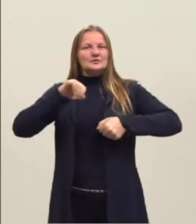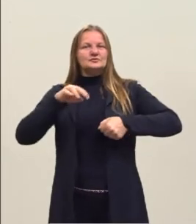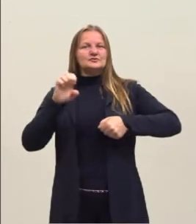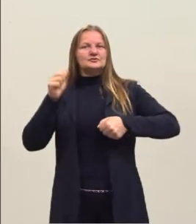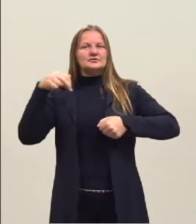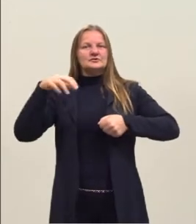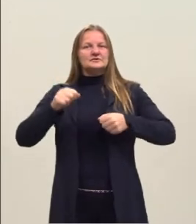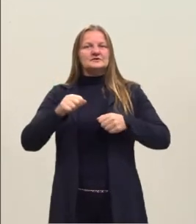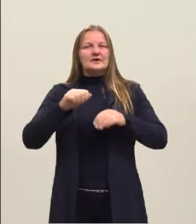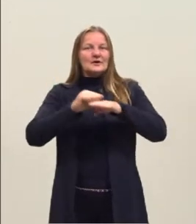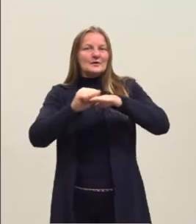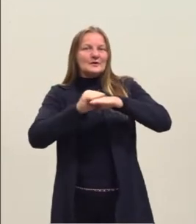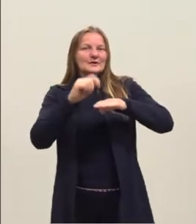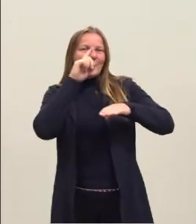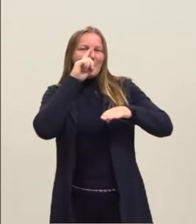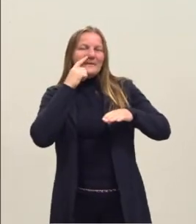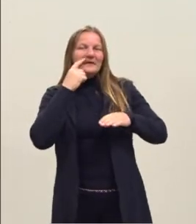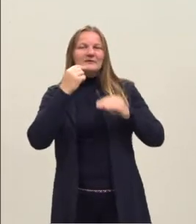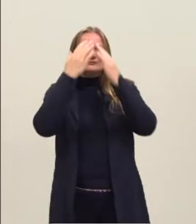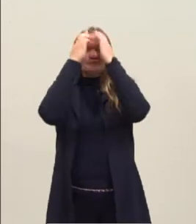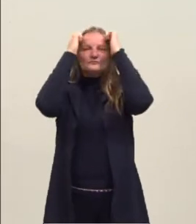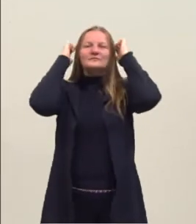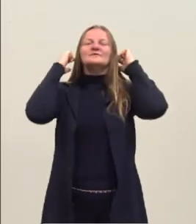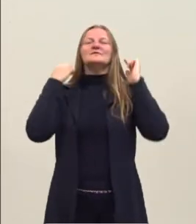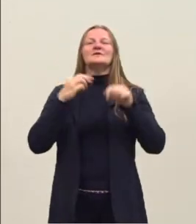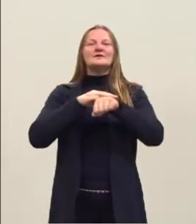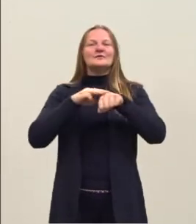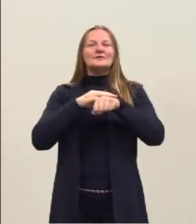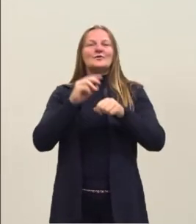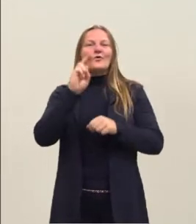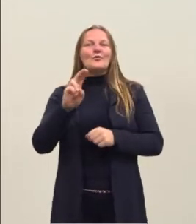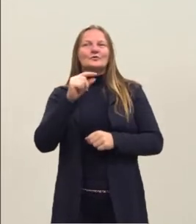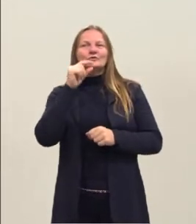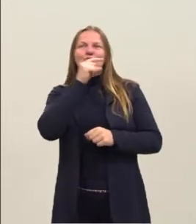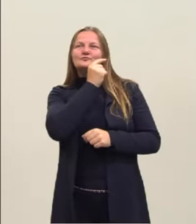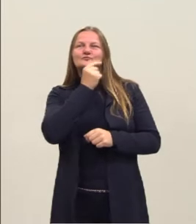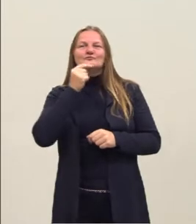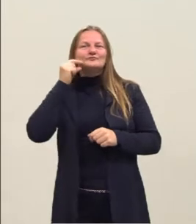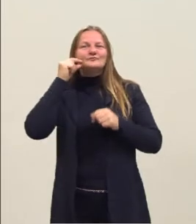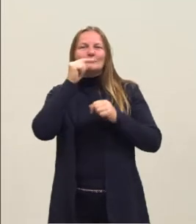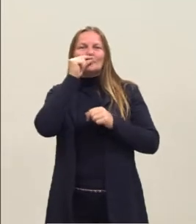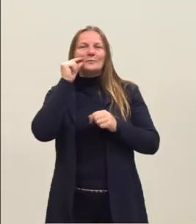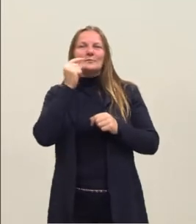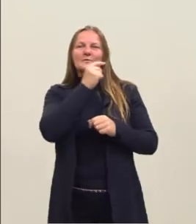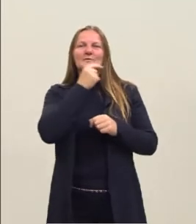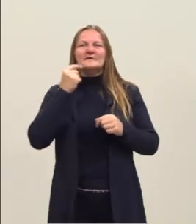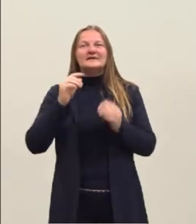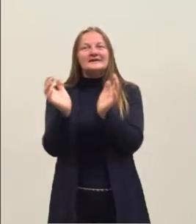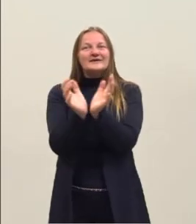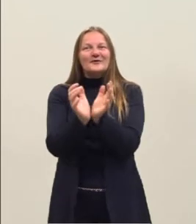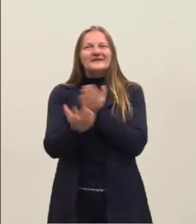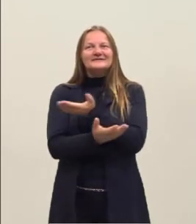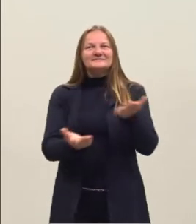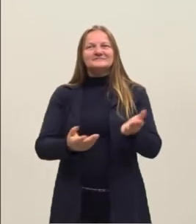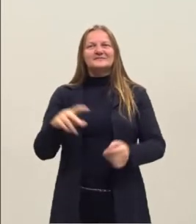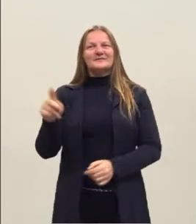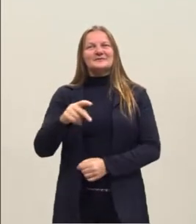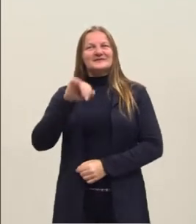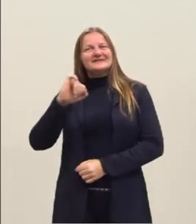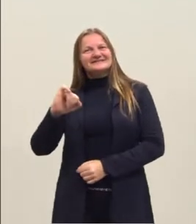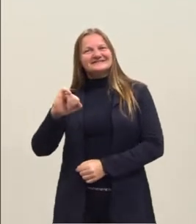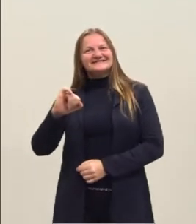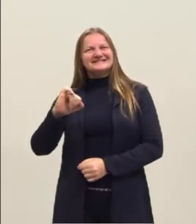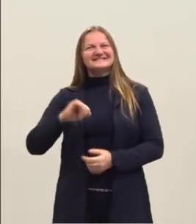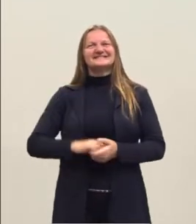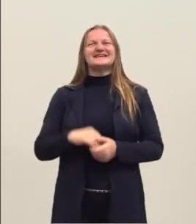um tênis amarelo, tenho cabelo castanho, uso cavanhaque. Estou aqui acompanhado das colegas, a prof. Lucy,